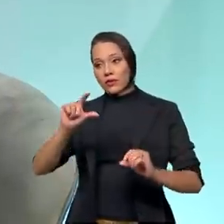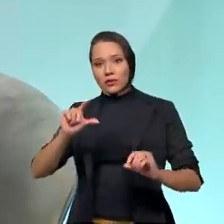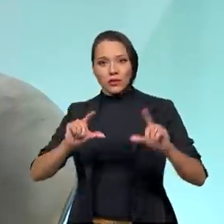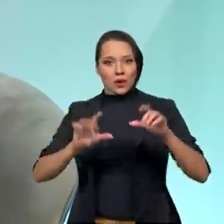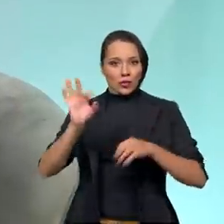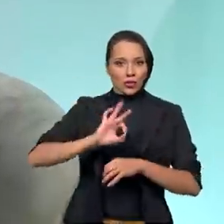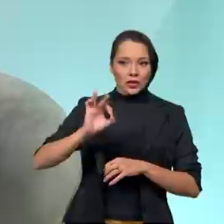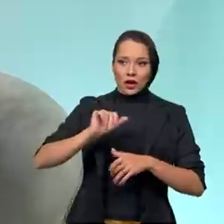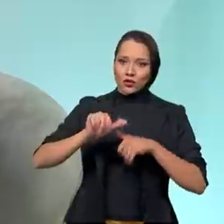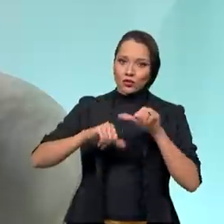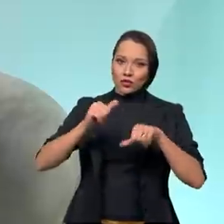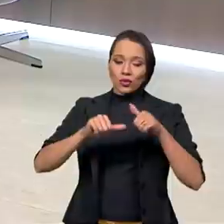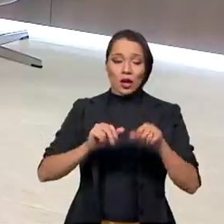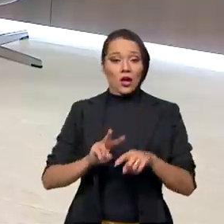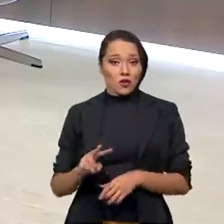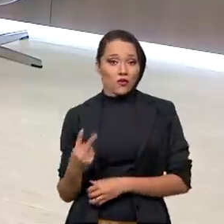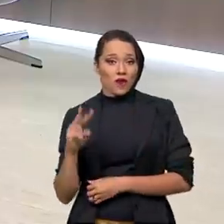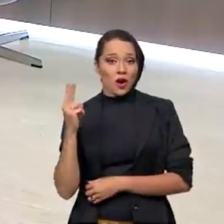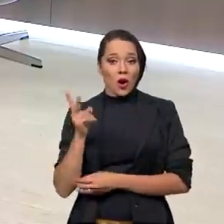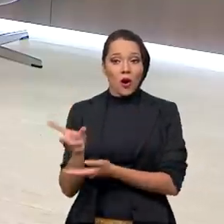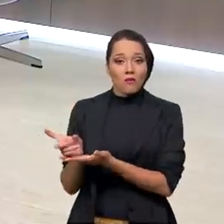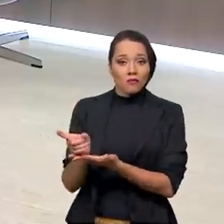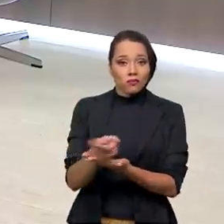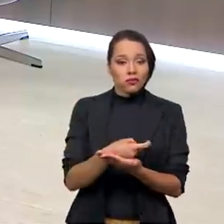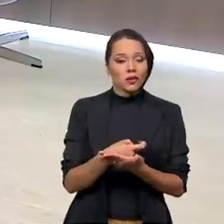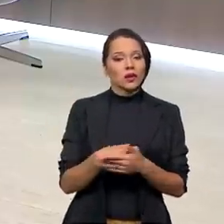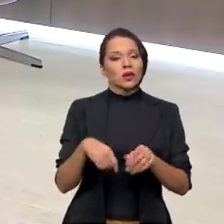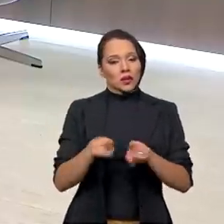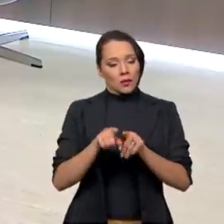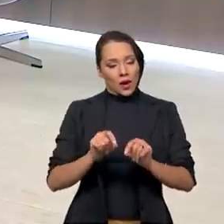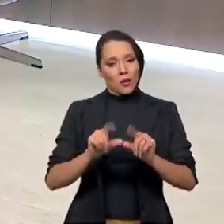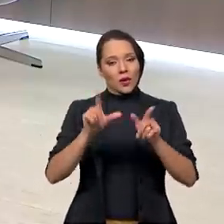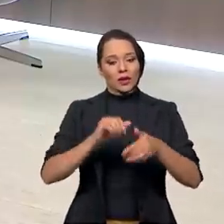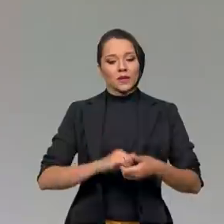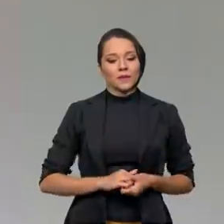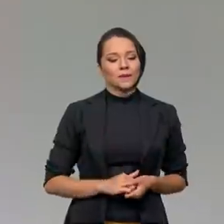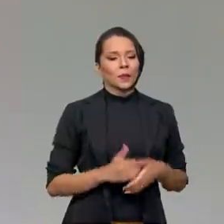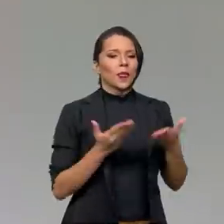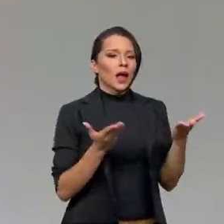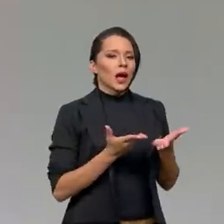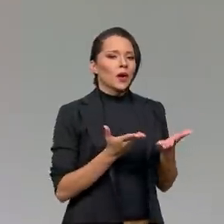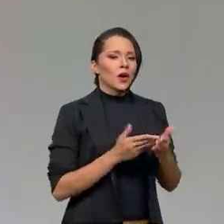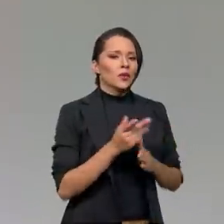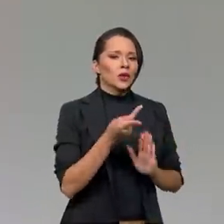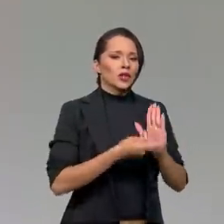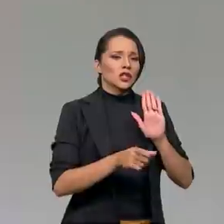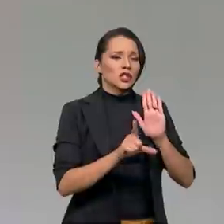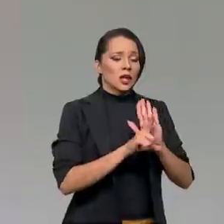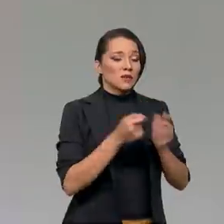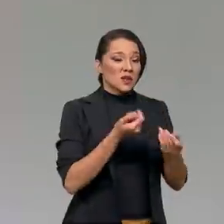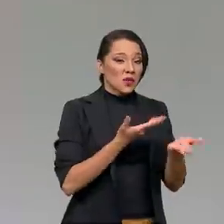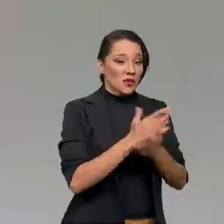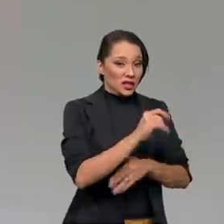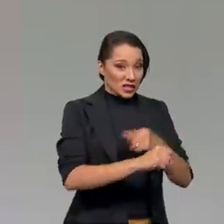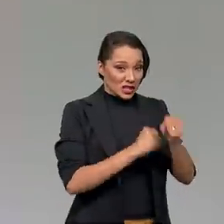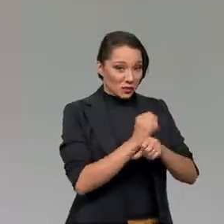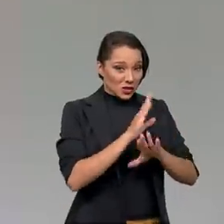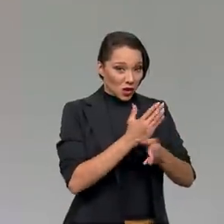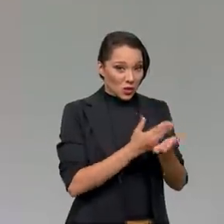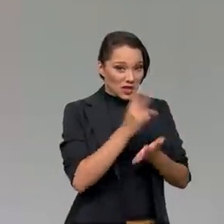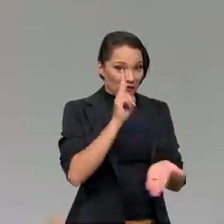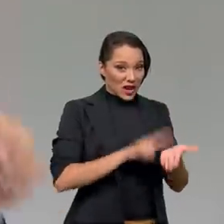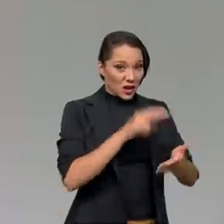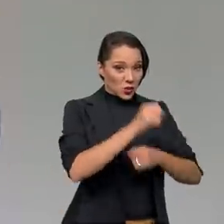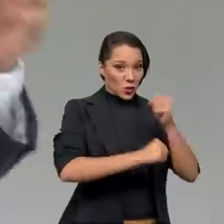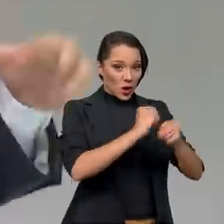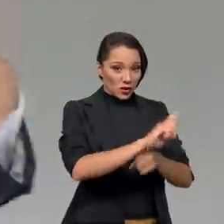o percentual não muda, mas o valor arrecadado em real por litro aumenta. Agora, o projeto de lei tem que ser aprovado esse ano para já valer no ano que